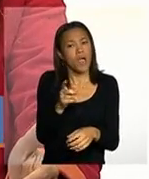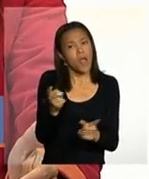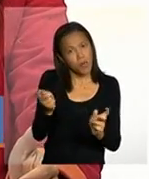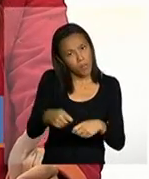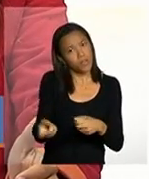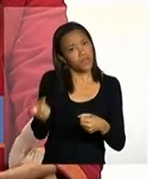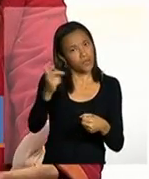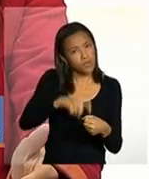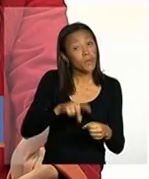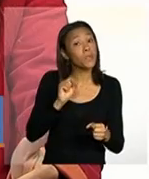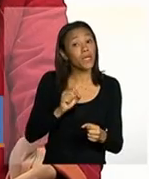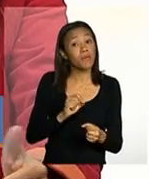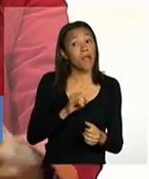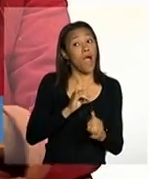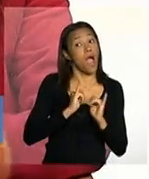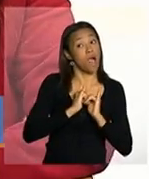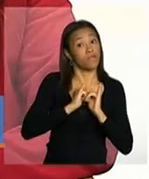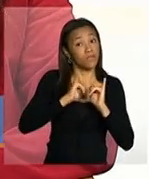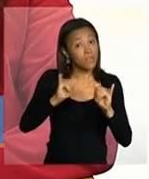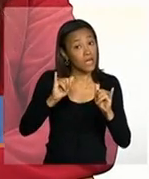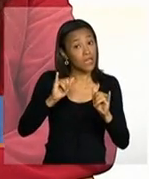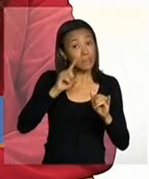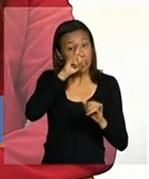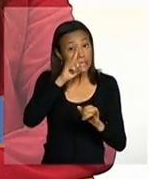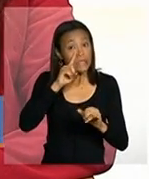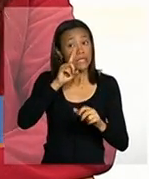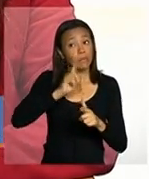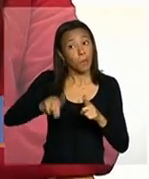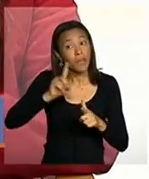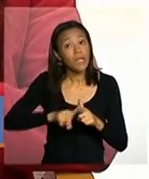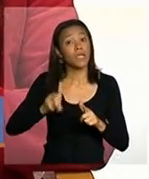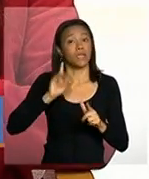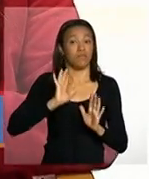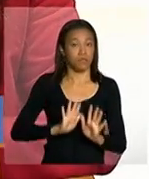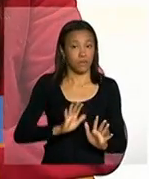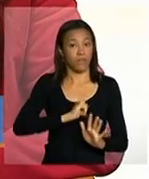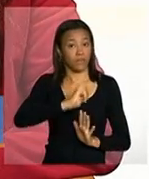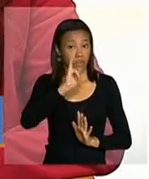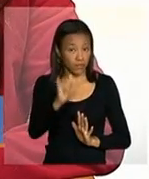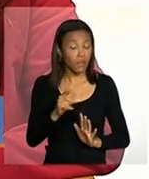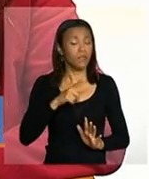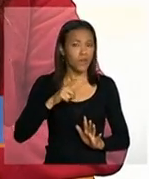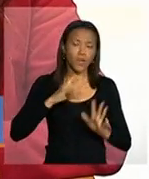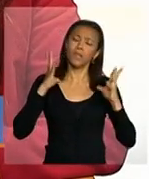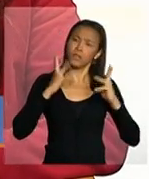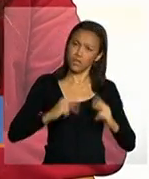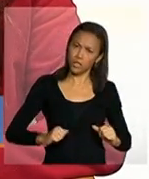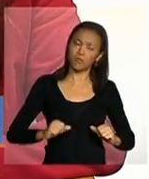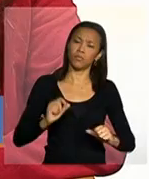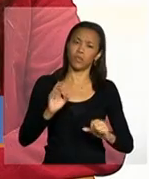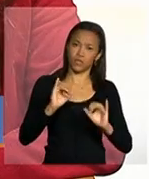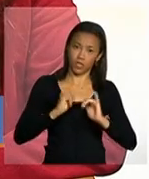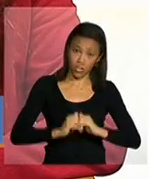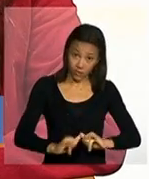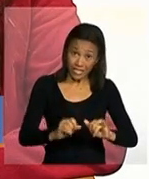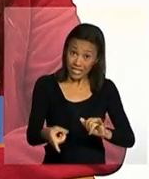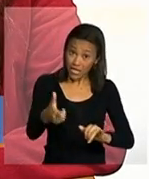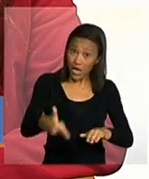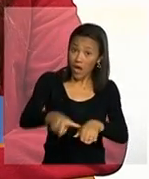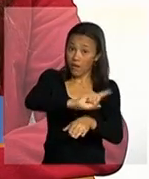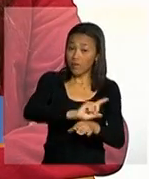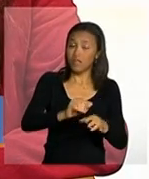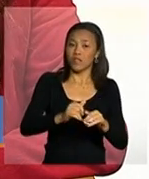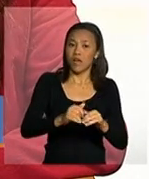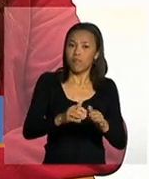advertência se ela tiver um novo efeito então está correto o que ele mencionou ela tem o registro limpo se for solicitada a interrupção dos